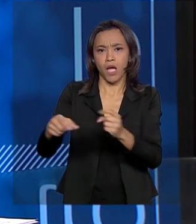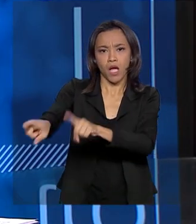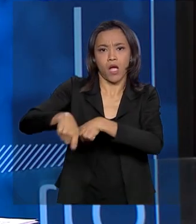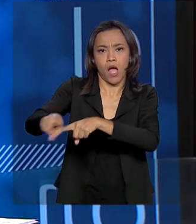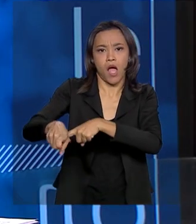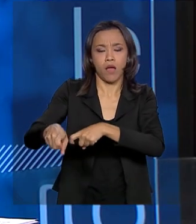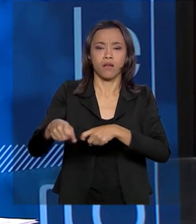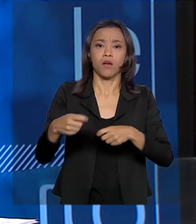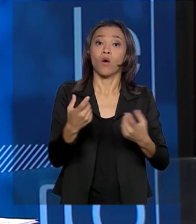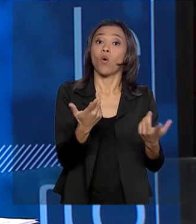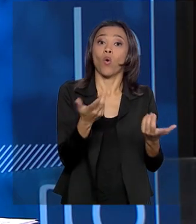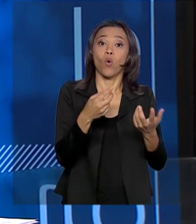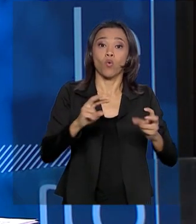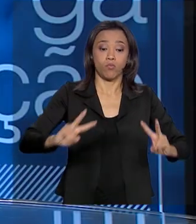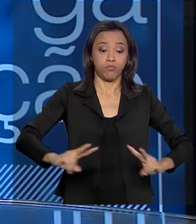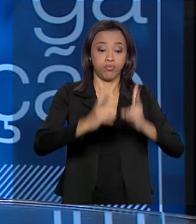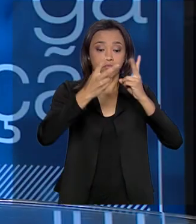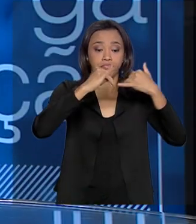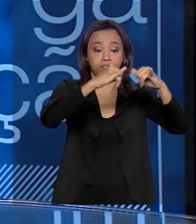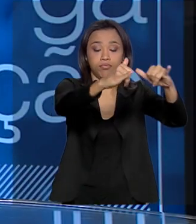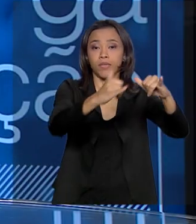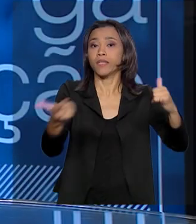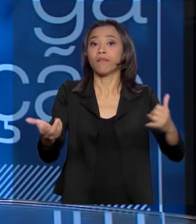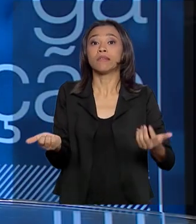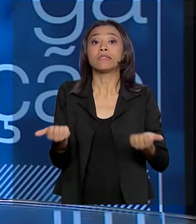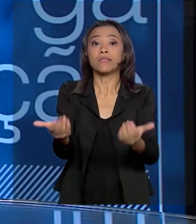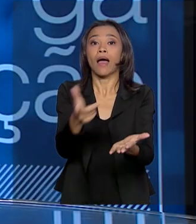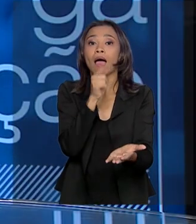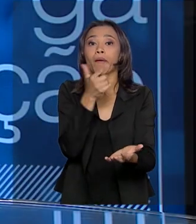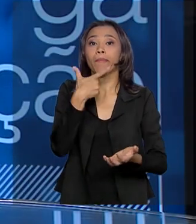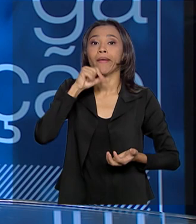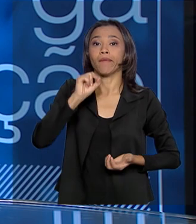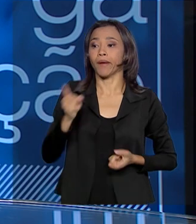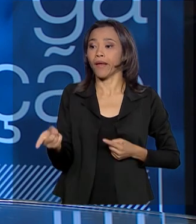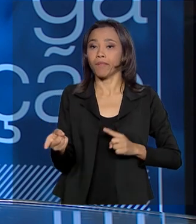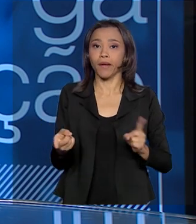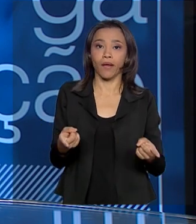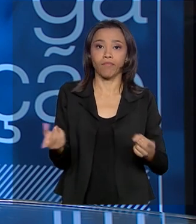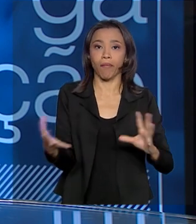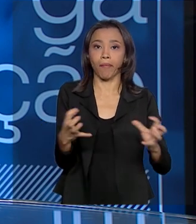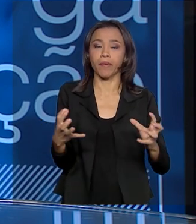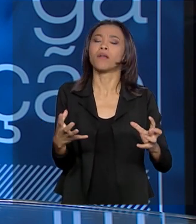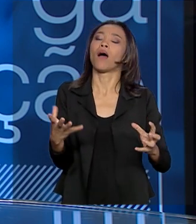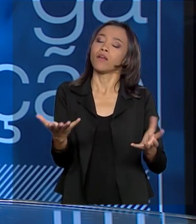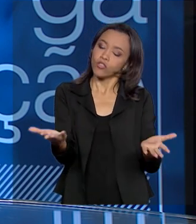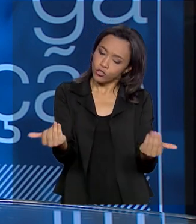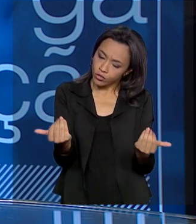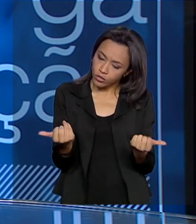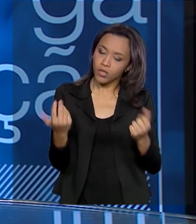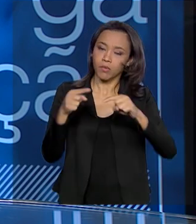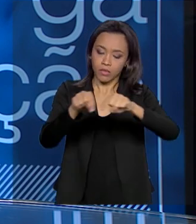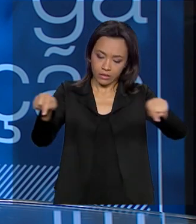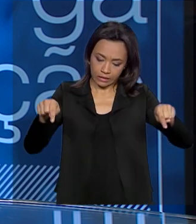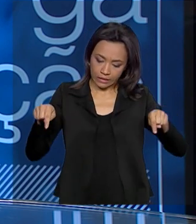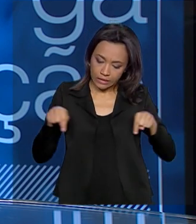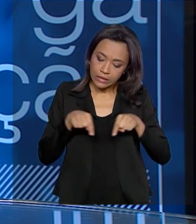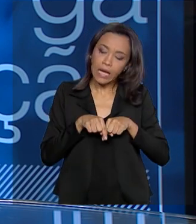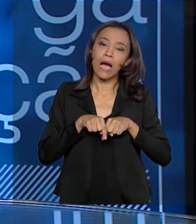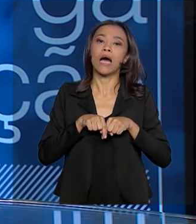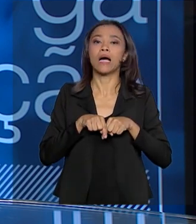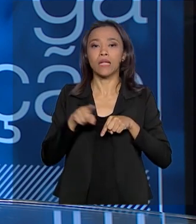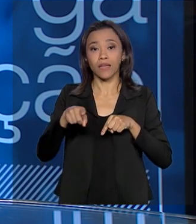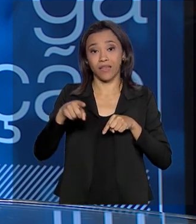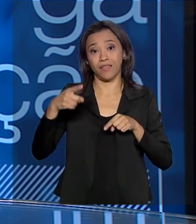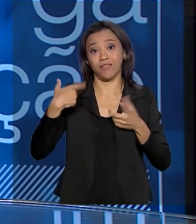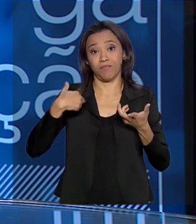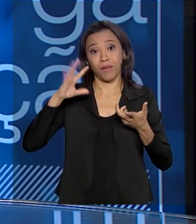Da água para quem? Para irrigação ou para setor elétrico? Então, nós temos que sentar todos na mesa e nós temos uma sala de crise na ANA, várias salas de